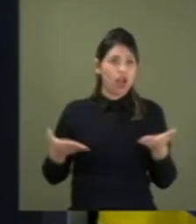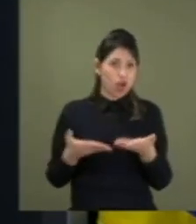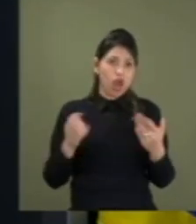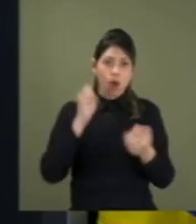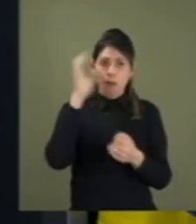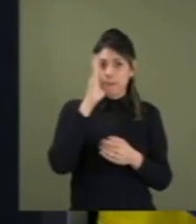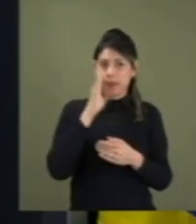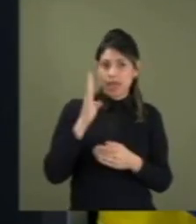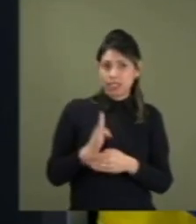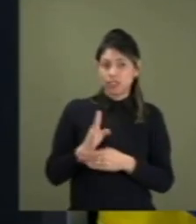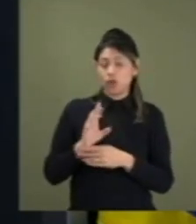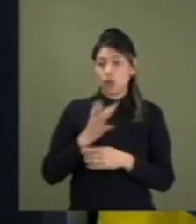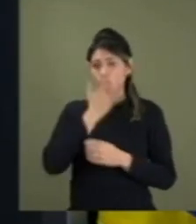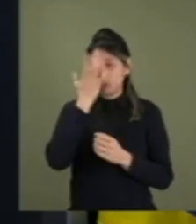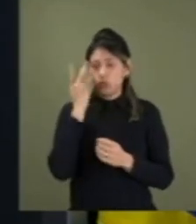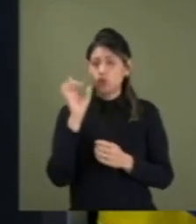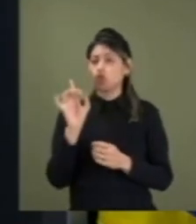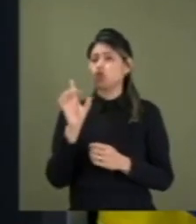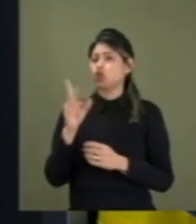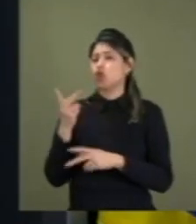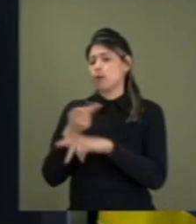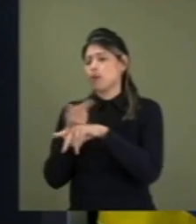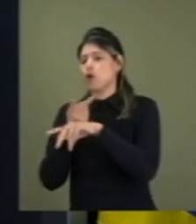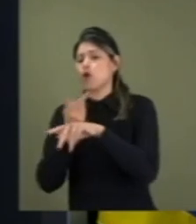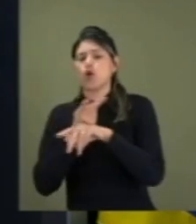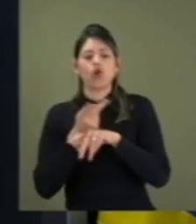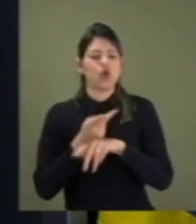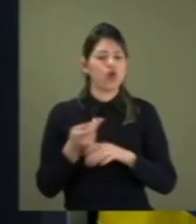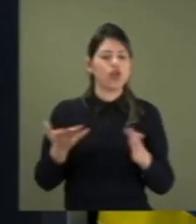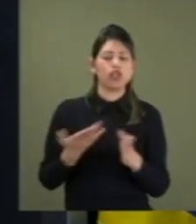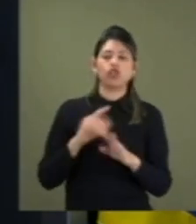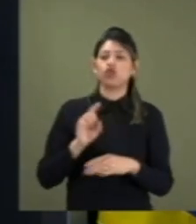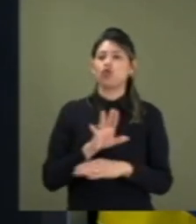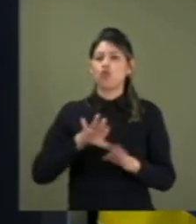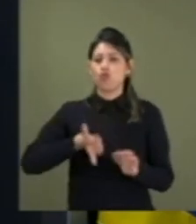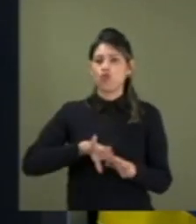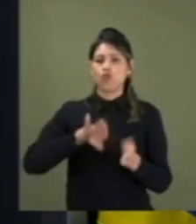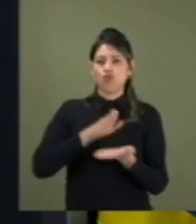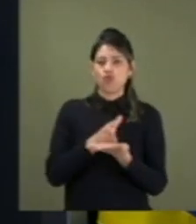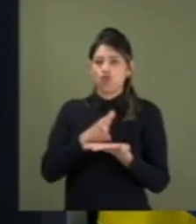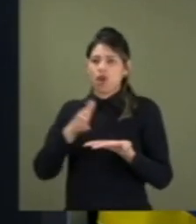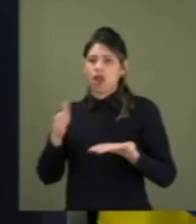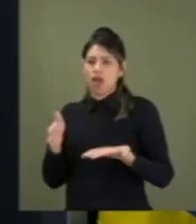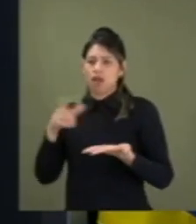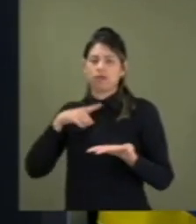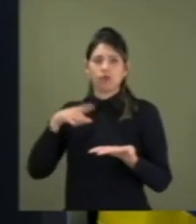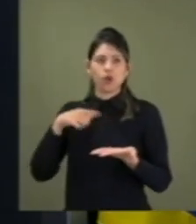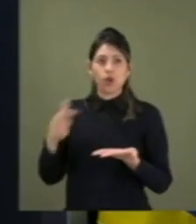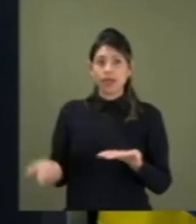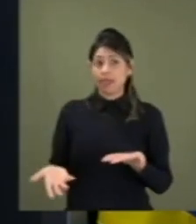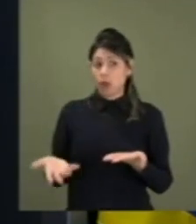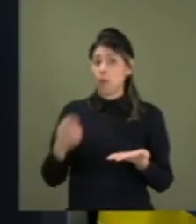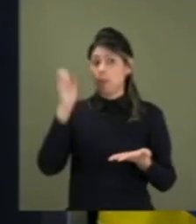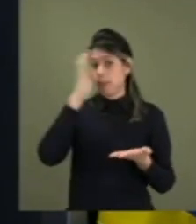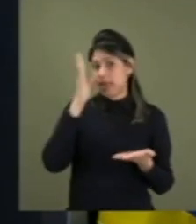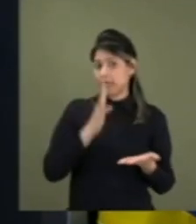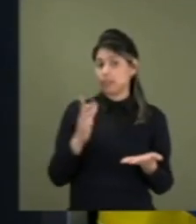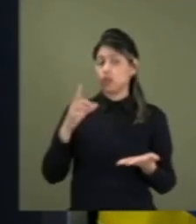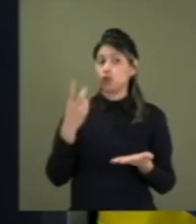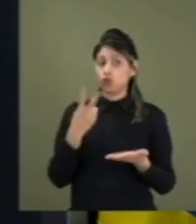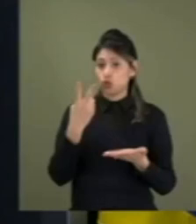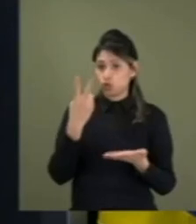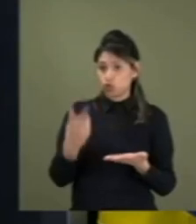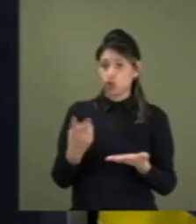só caça um lado, dos conservadores. O Brasil dos dois pesos e duas